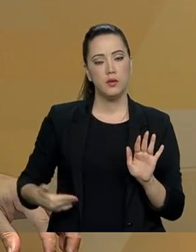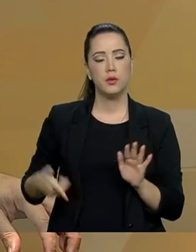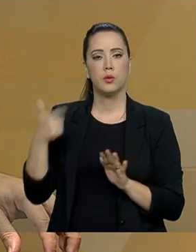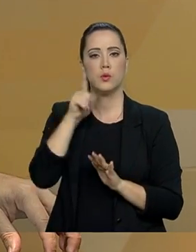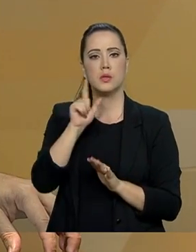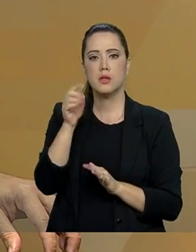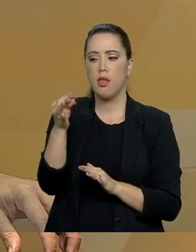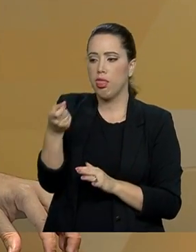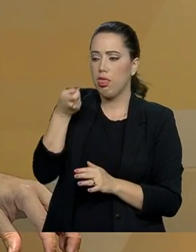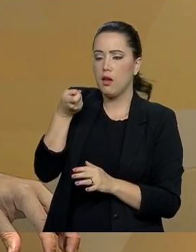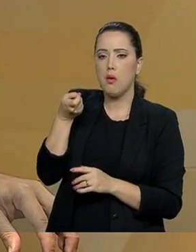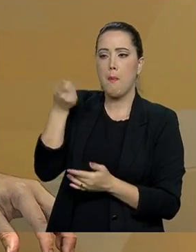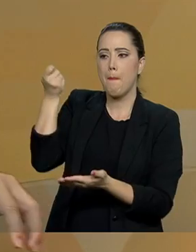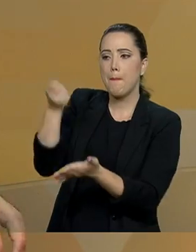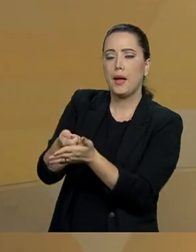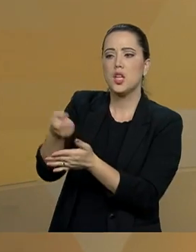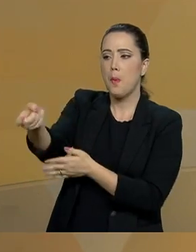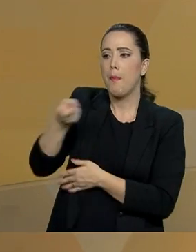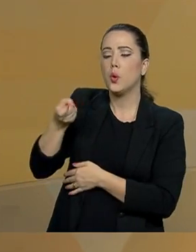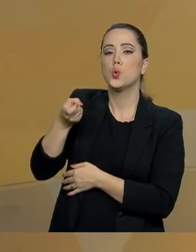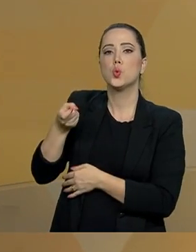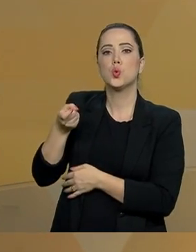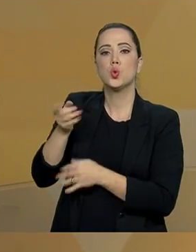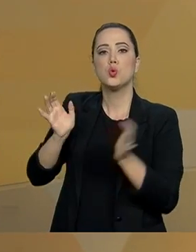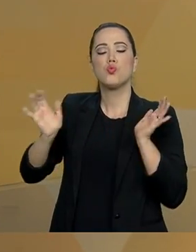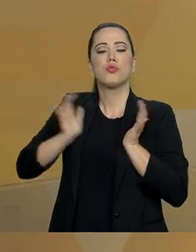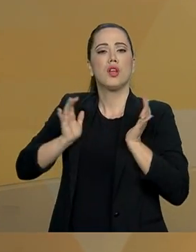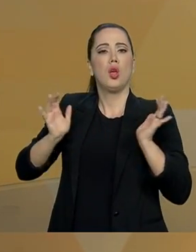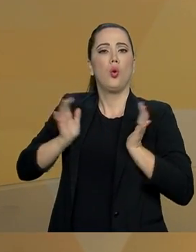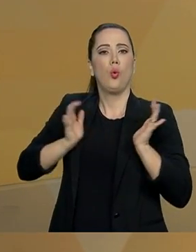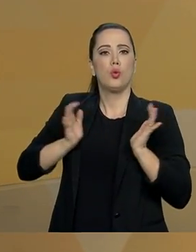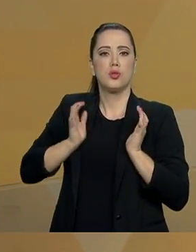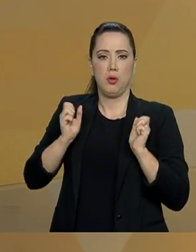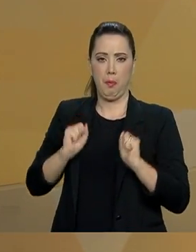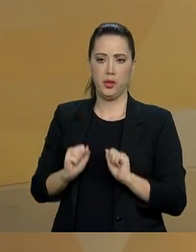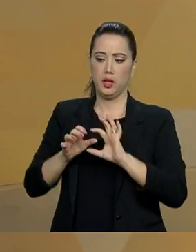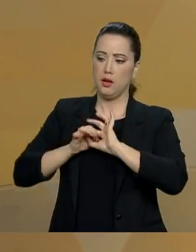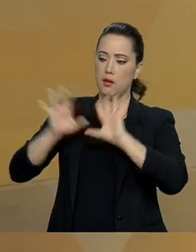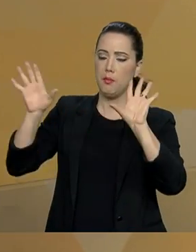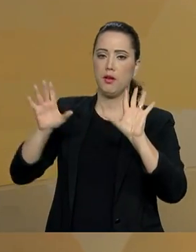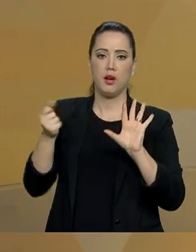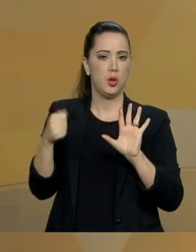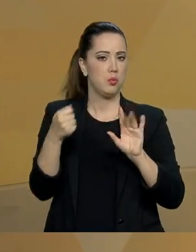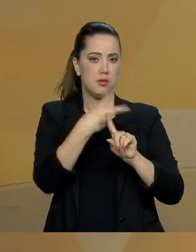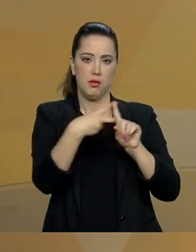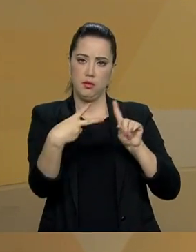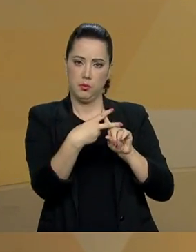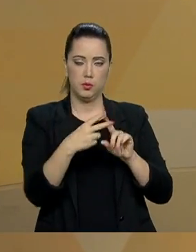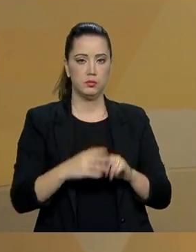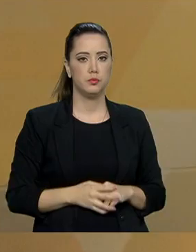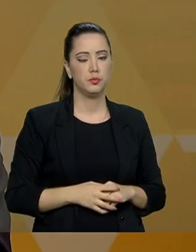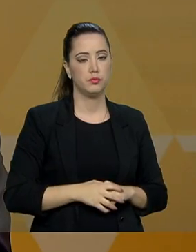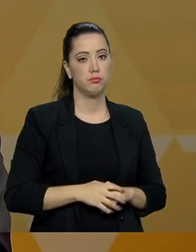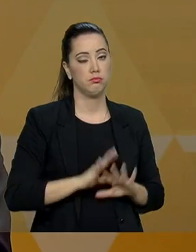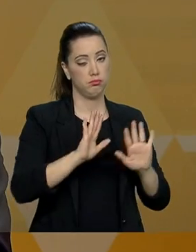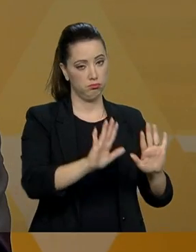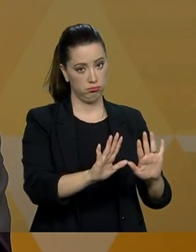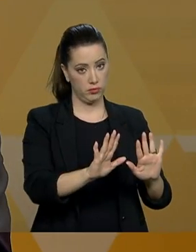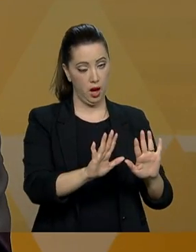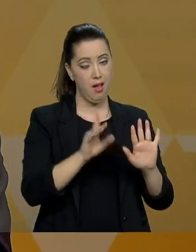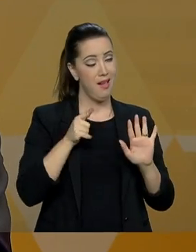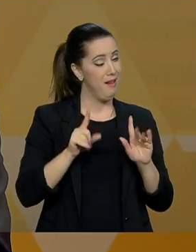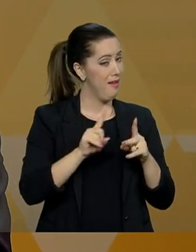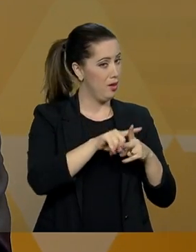taxar as grandes fortunas, o governo poderia abrir mão, prescindir da reforma da Previdência ou não? Bom, primeiro, são duas situações